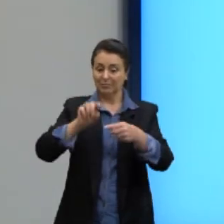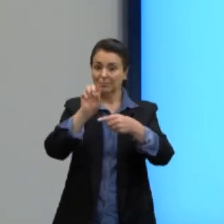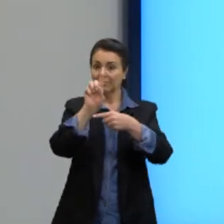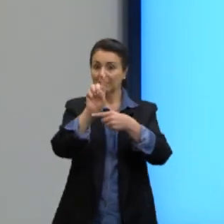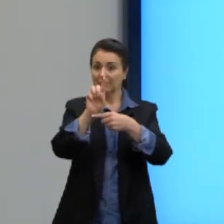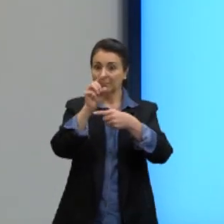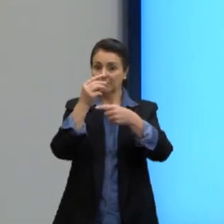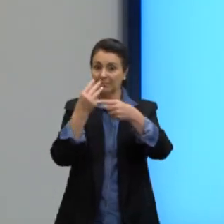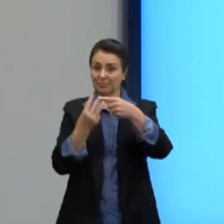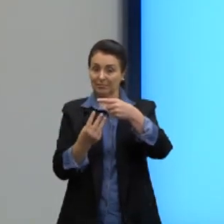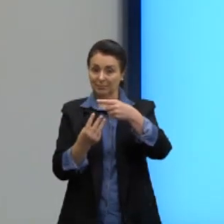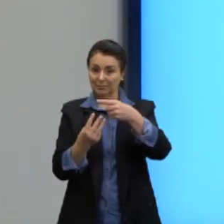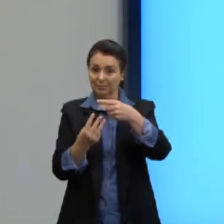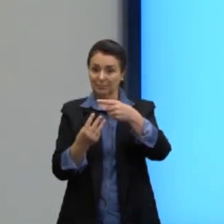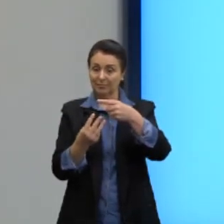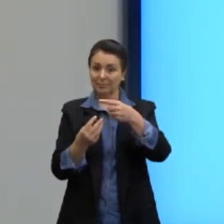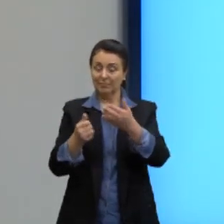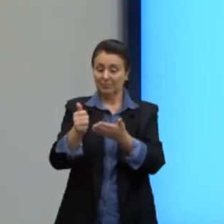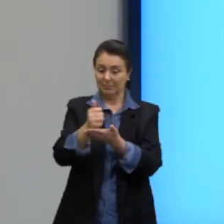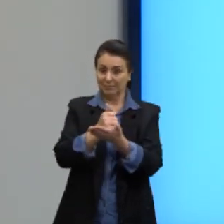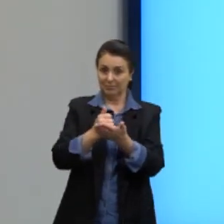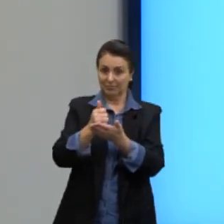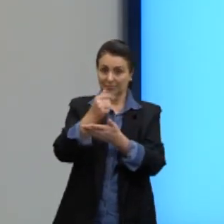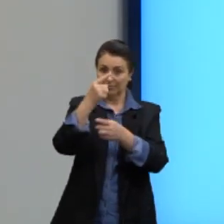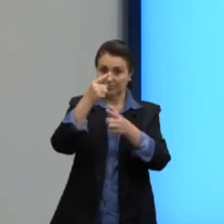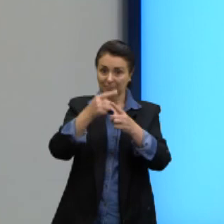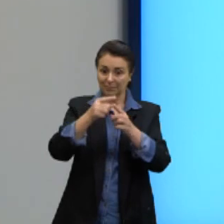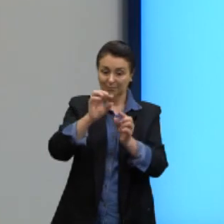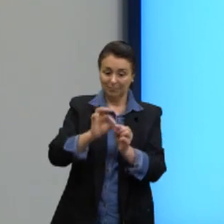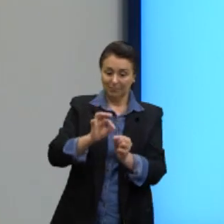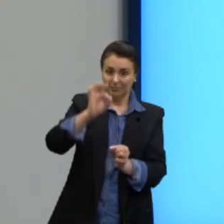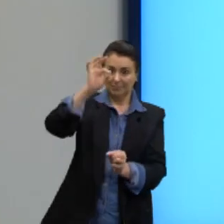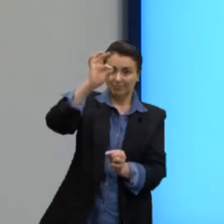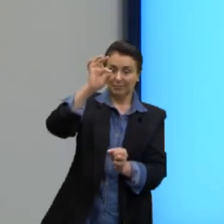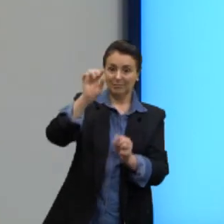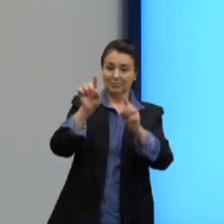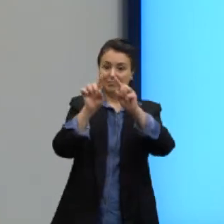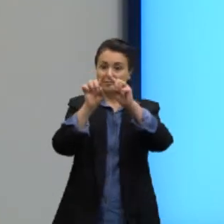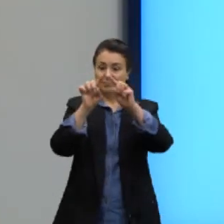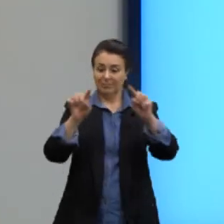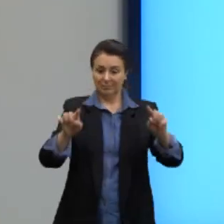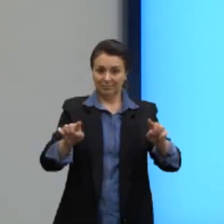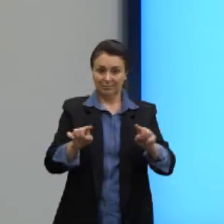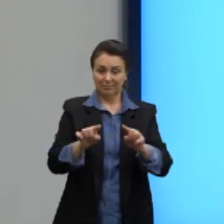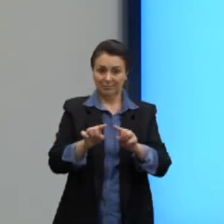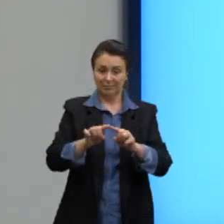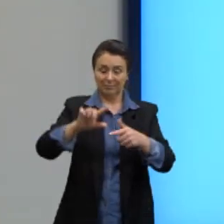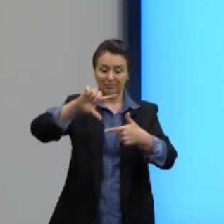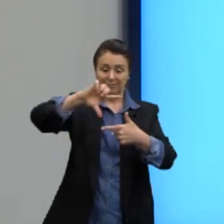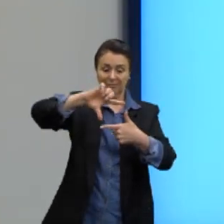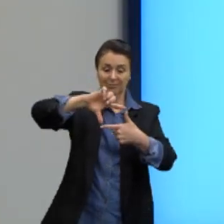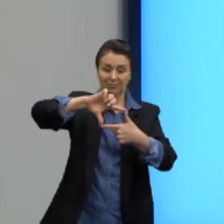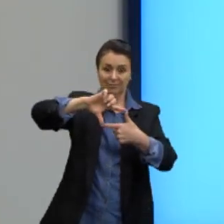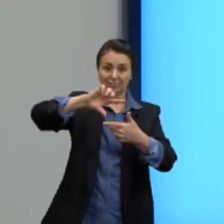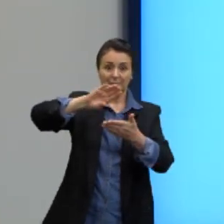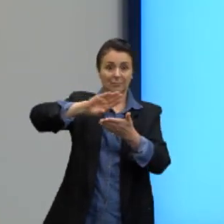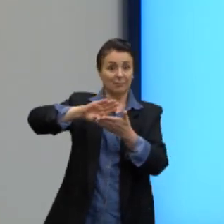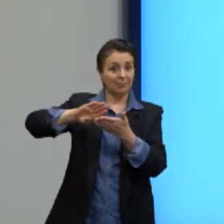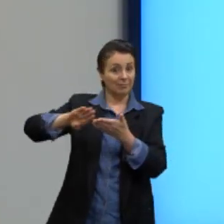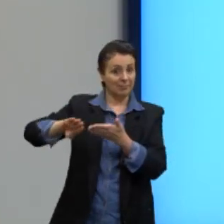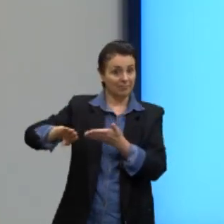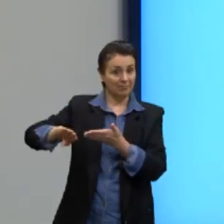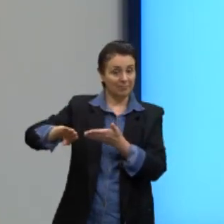base vezes a altura. Então, venho lá. Esses triângulos são triângulos retângulos, que foram retirados.